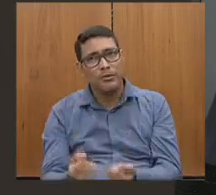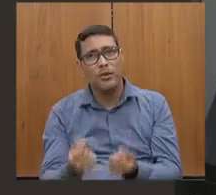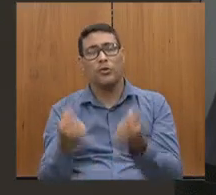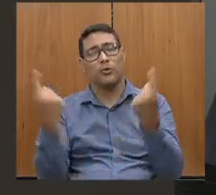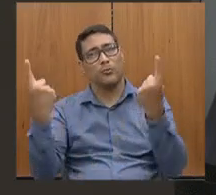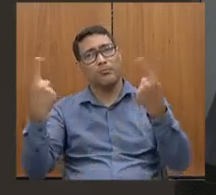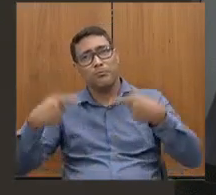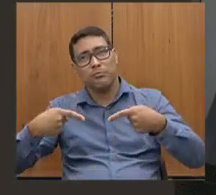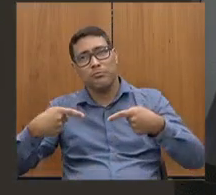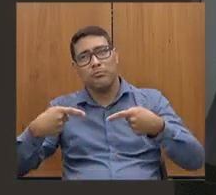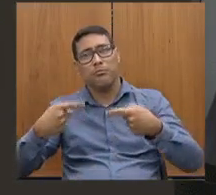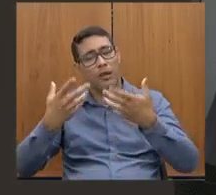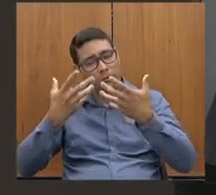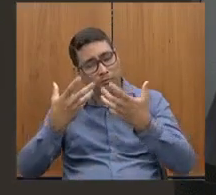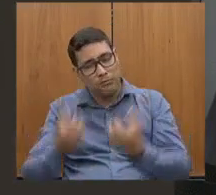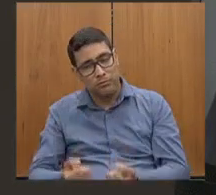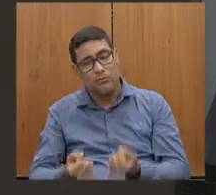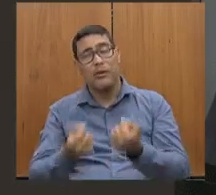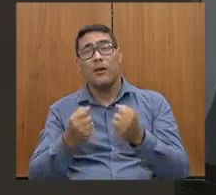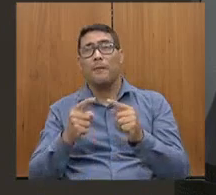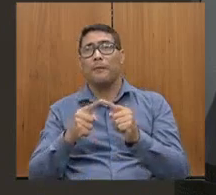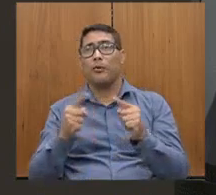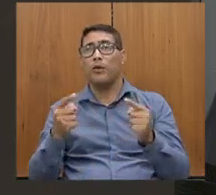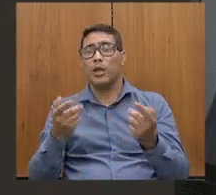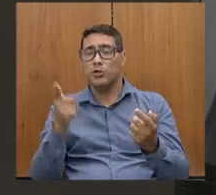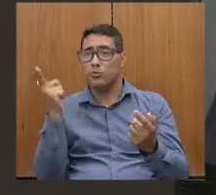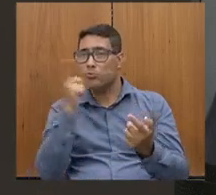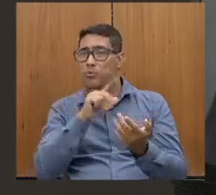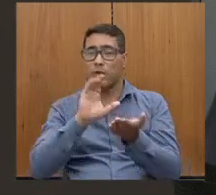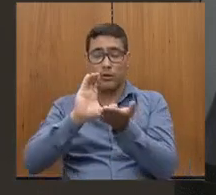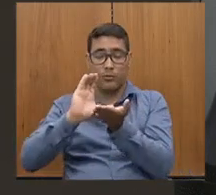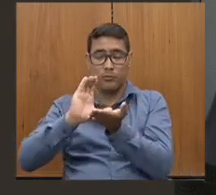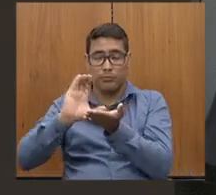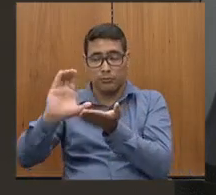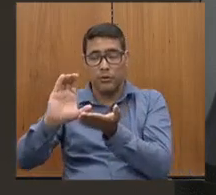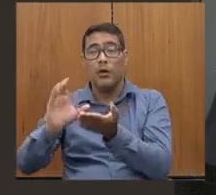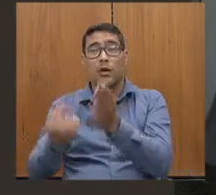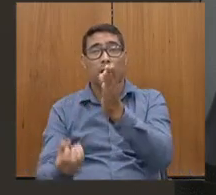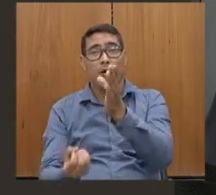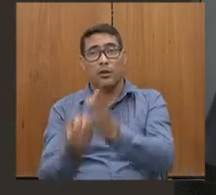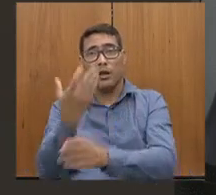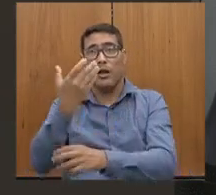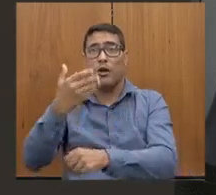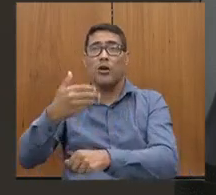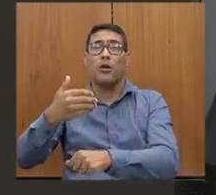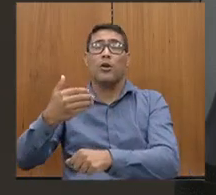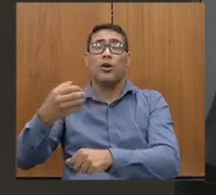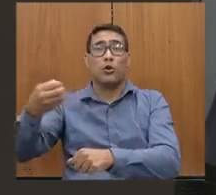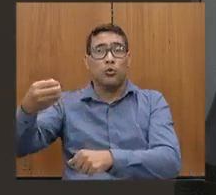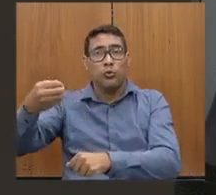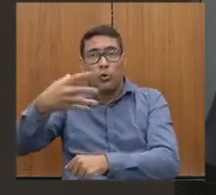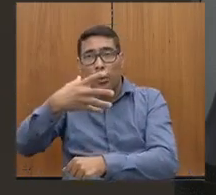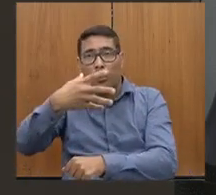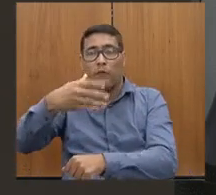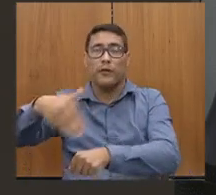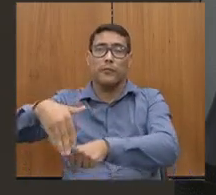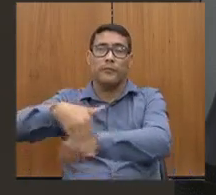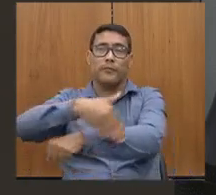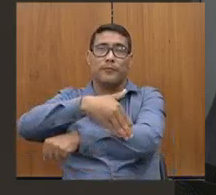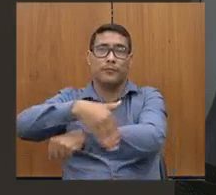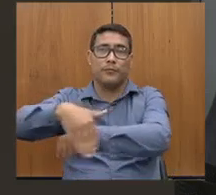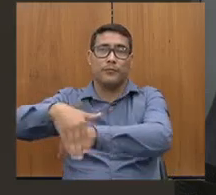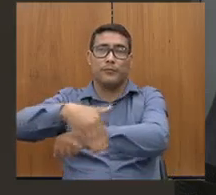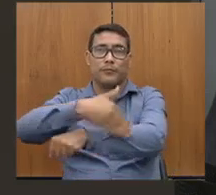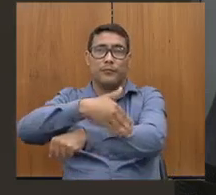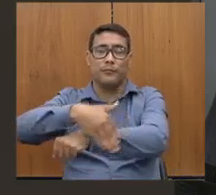conseguimos esse recurso para fazer a nova pista. porque o grande gargalo era